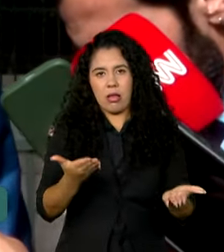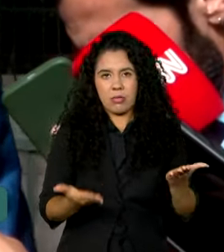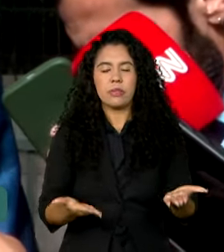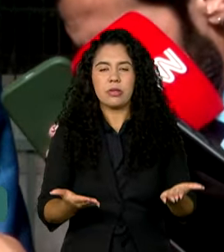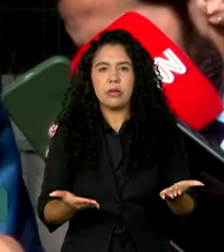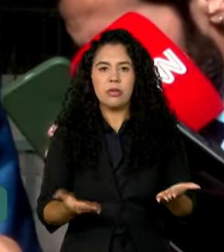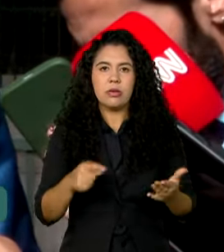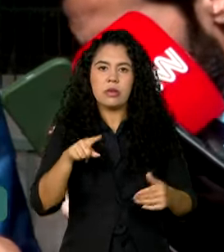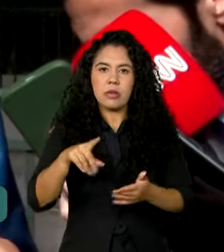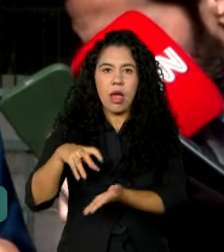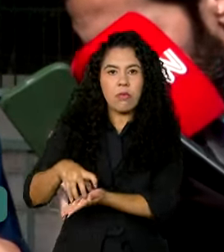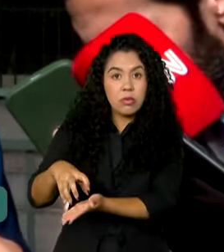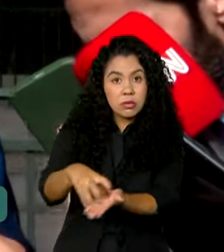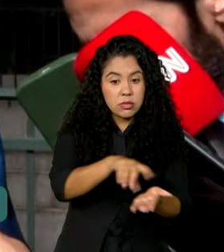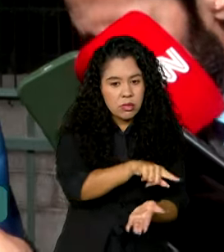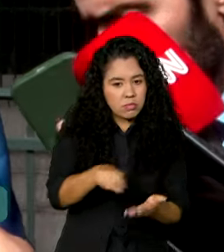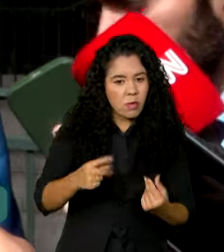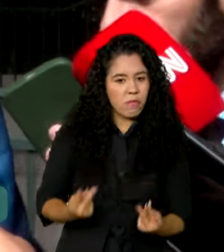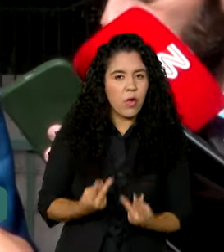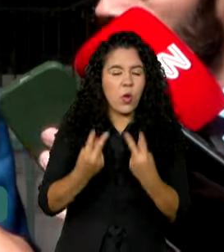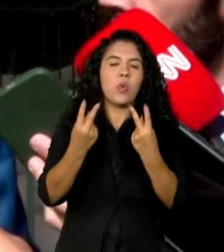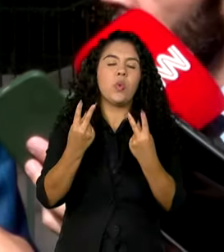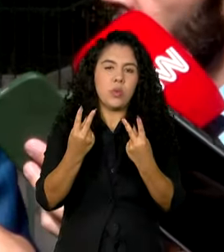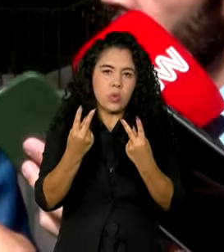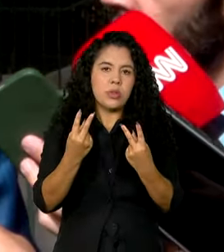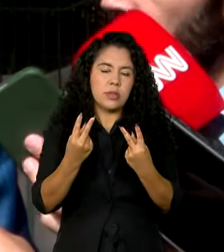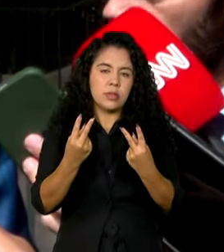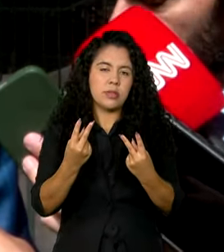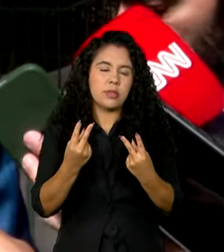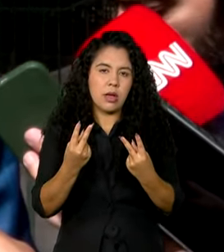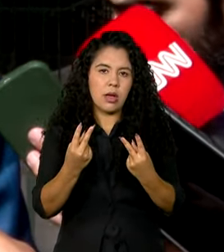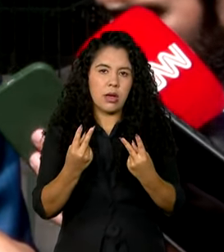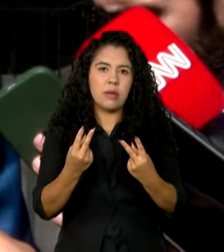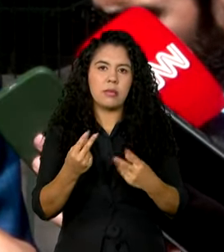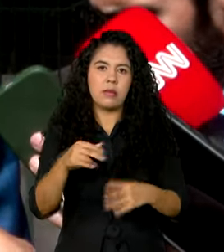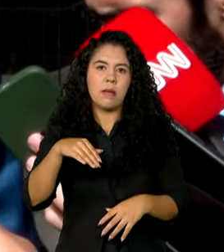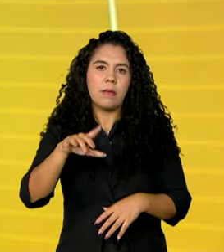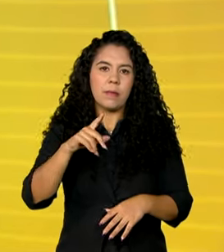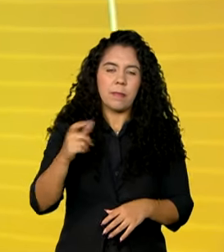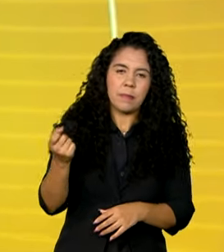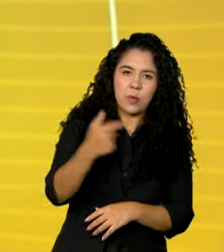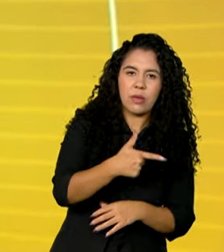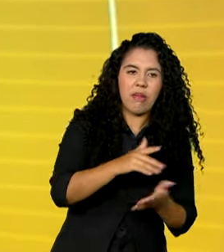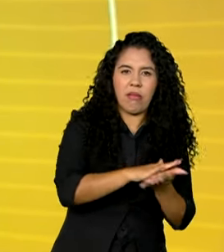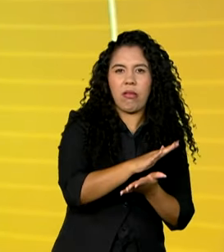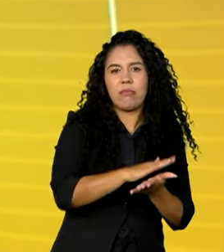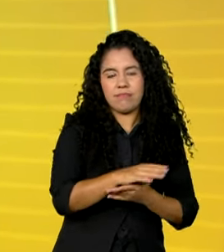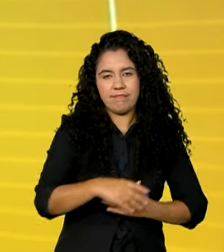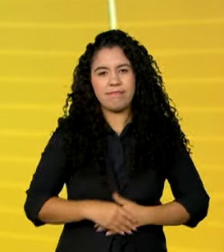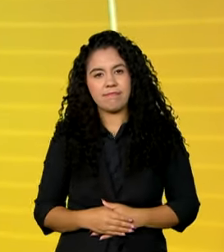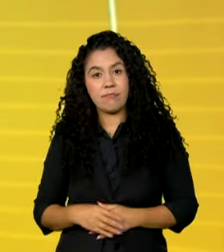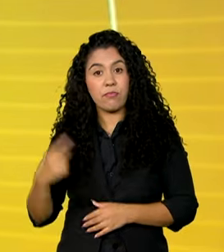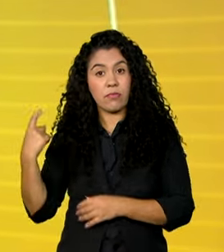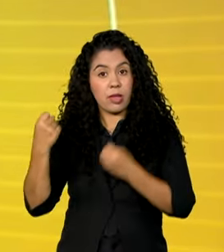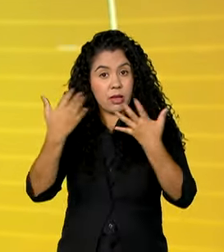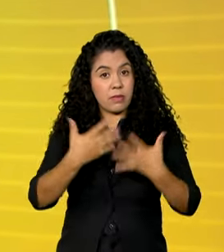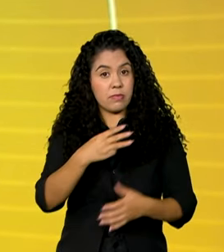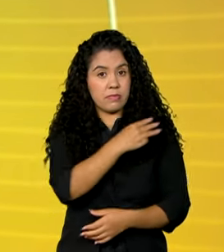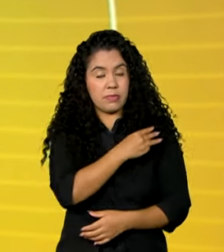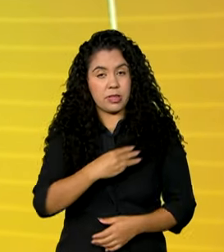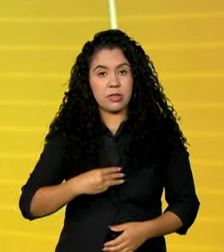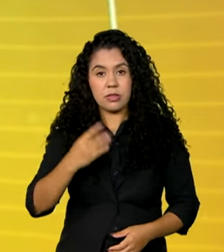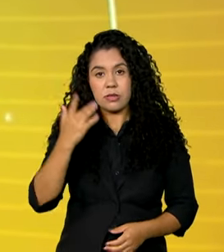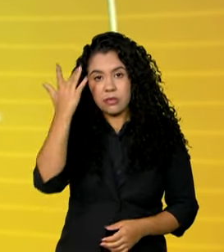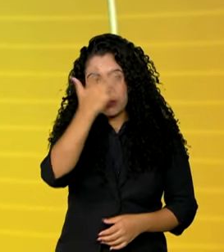valorizada pelas agências de risco. Aliás, bem mais do que domesticamente. O ministro da Fazenda também falou